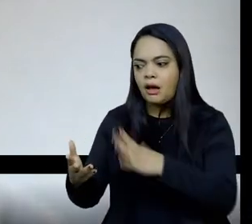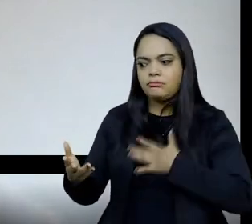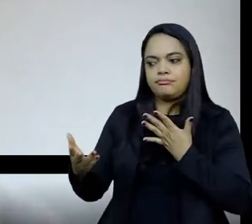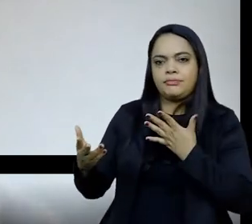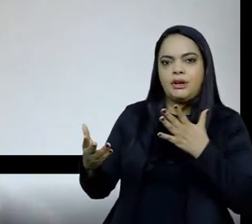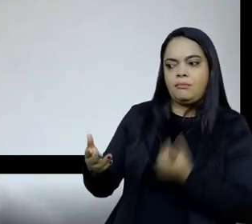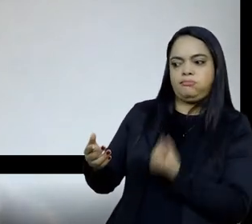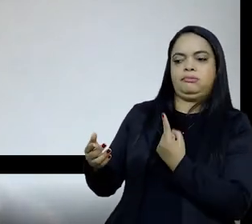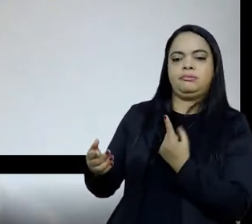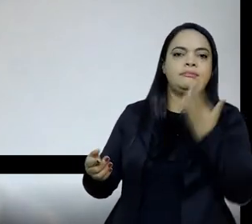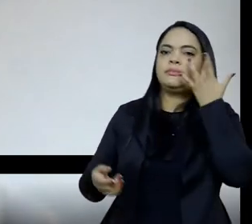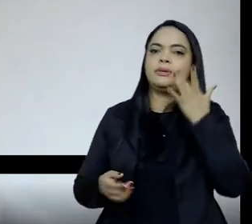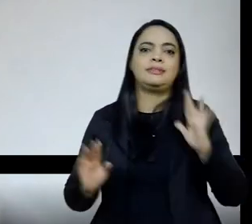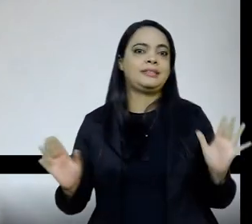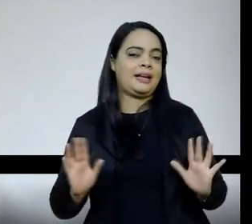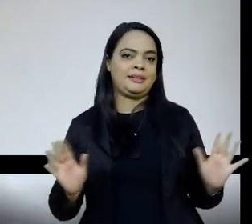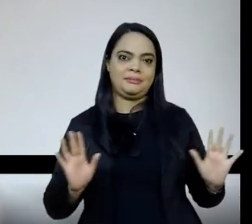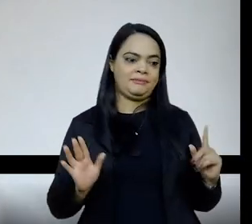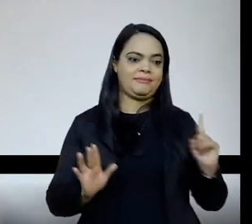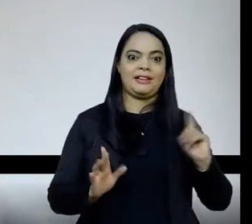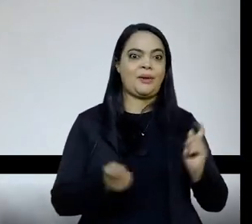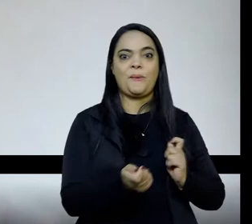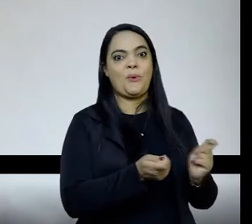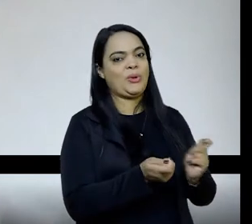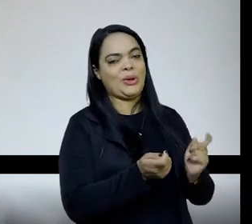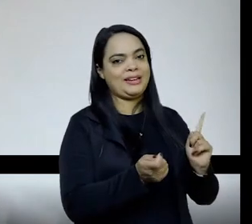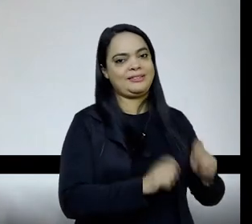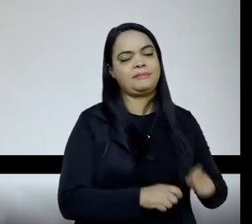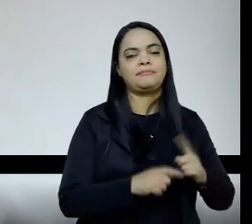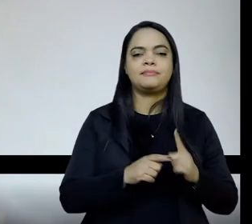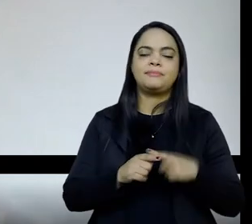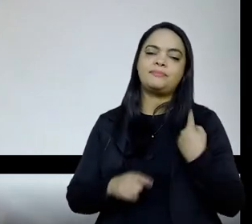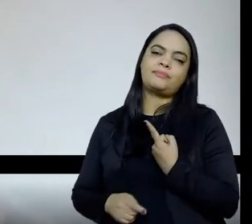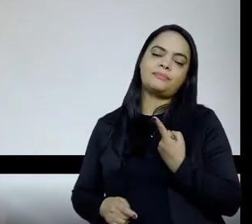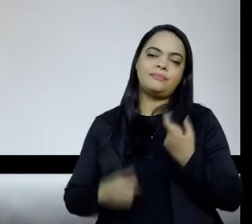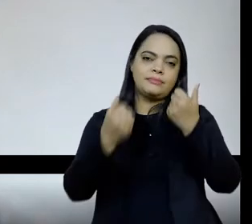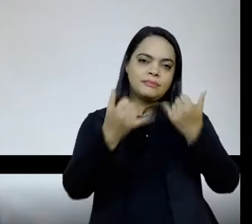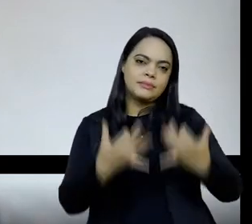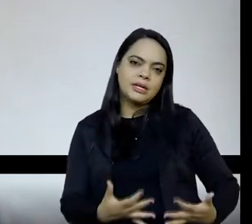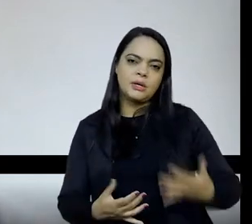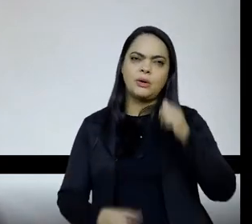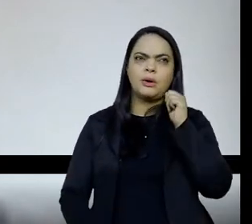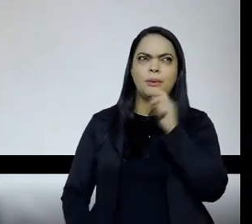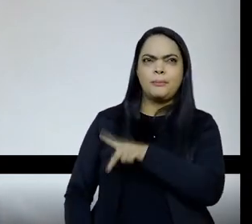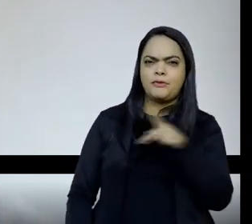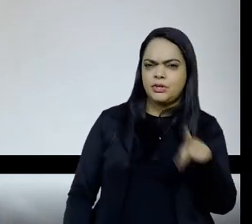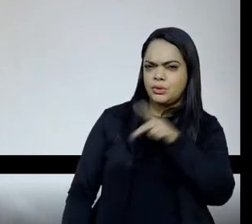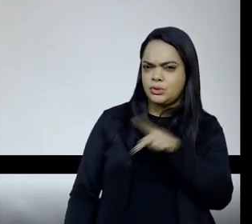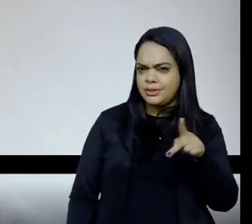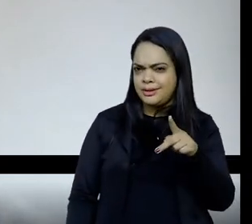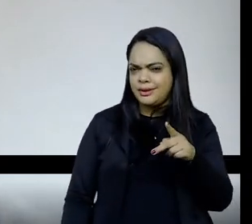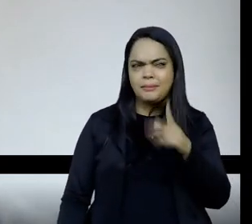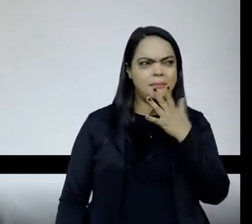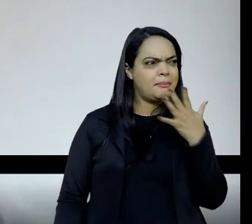é tão diverso, nós estamos falando, se pensar, professoras, nós estamos falando de dois milhões, mais de dois milhões,